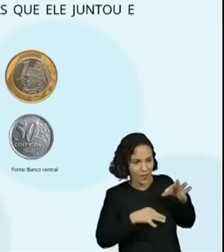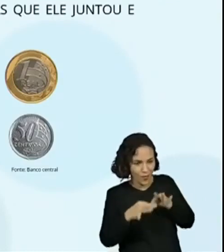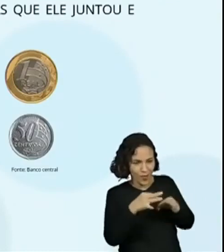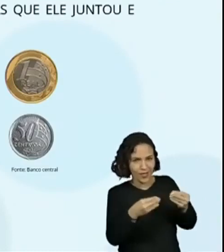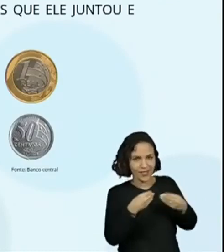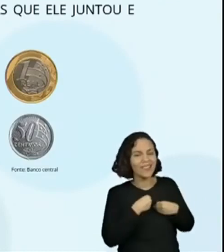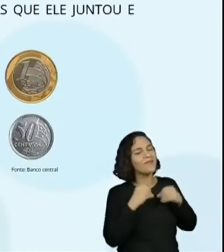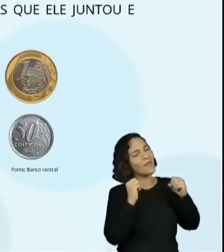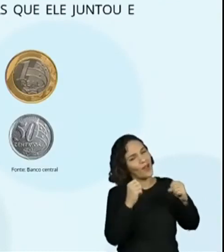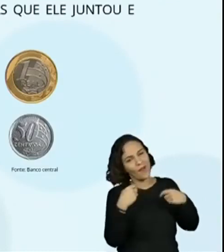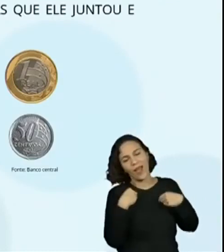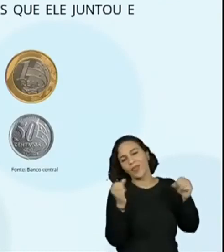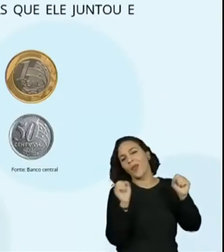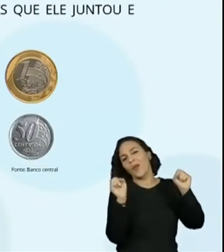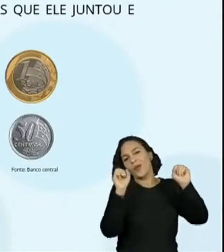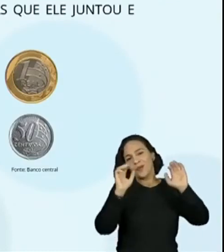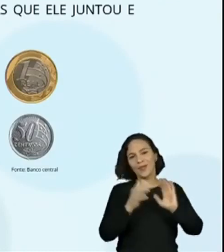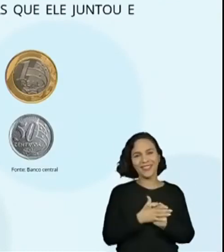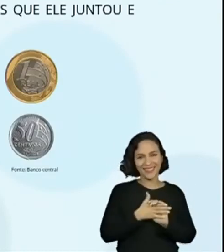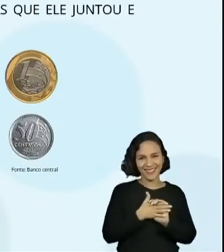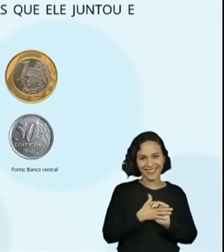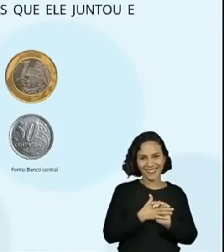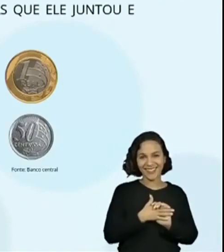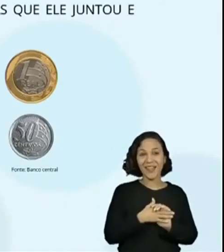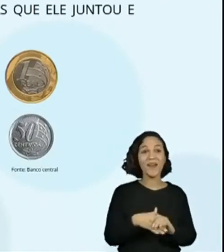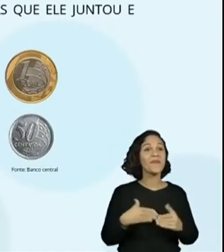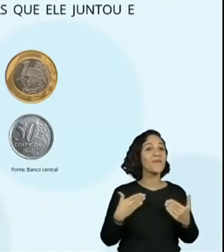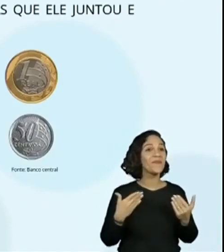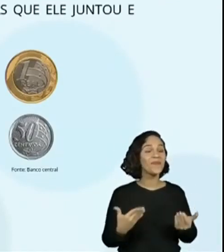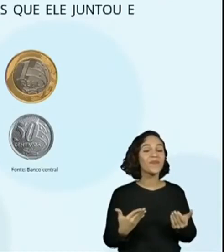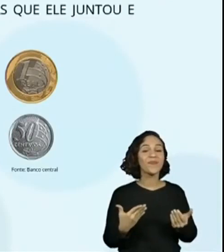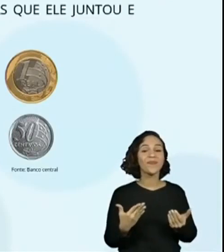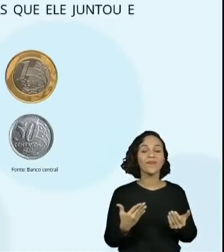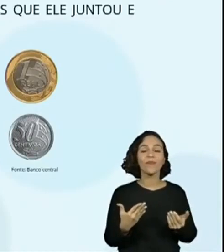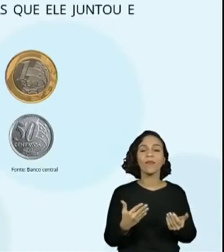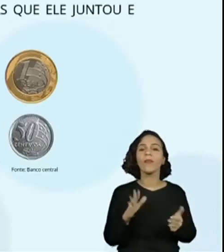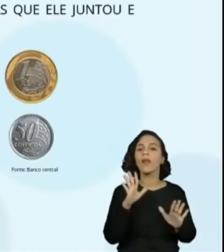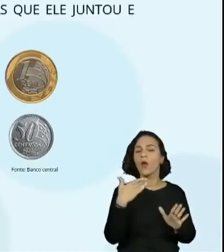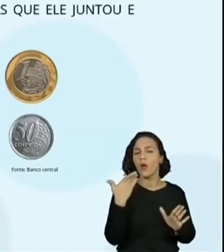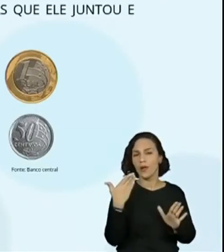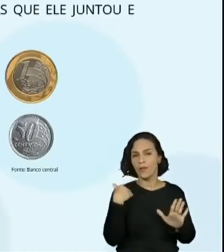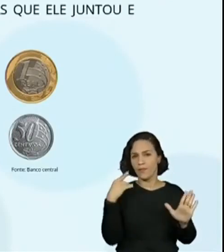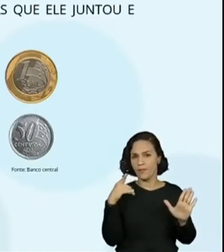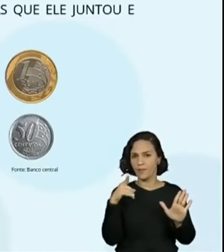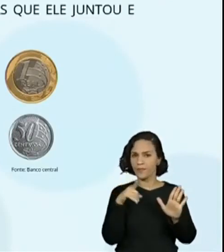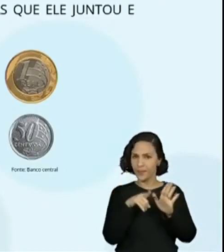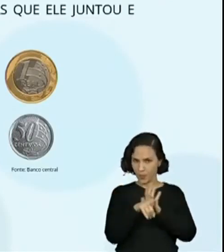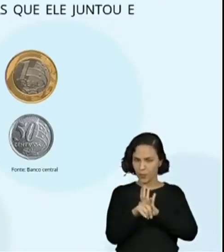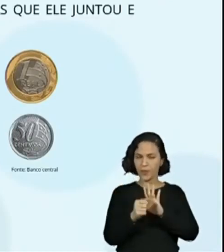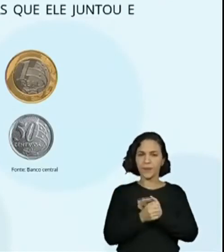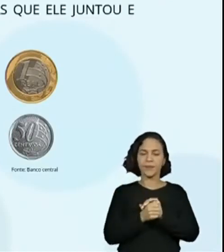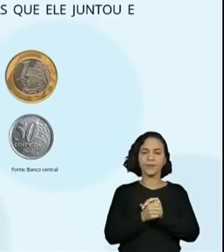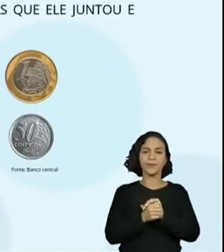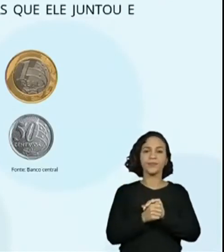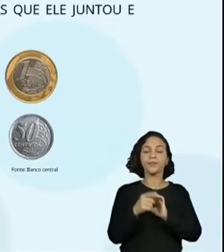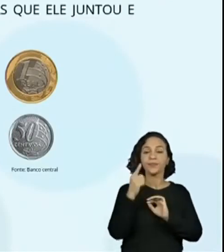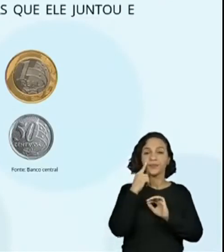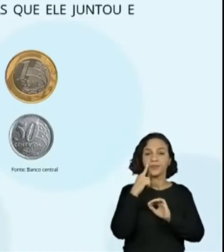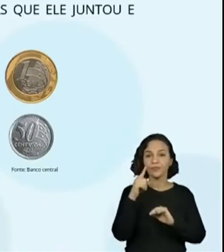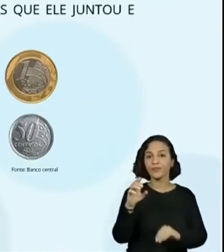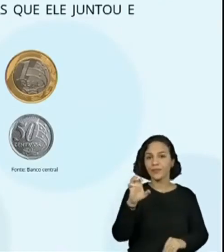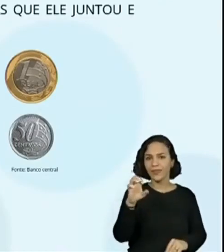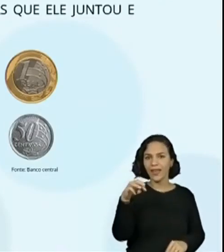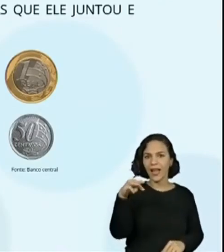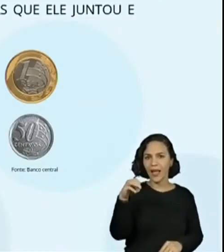moedas comigo, não tem problema. Olha só. Quantas moedas o Emerson